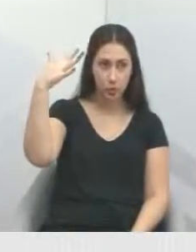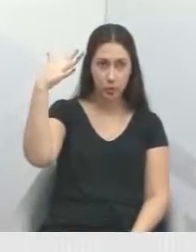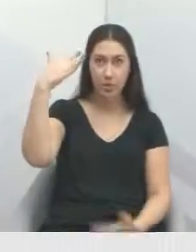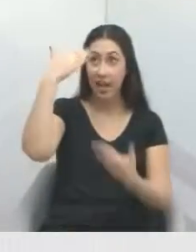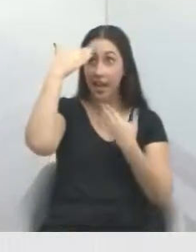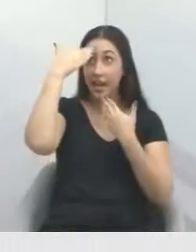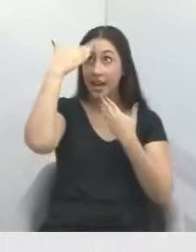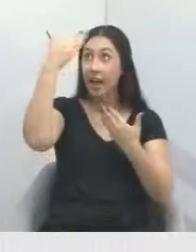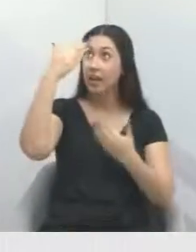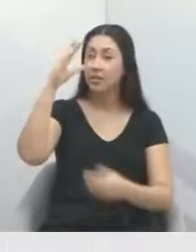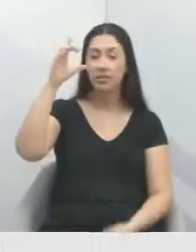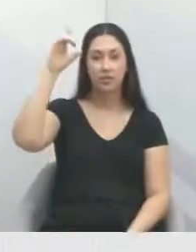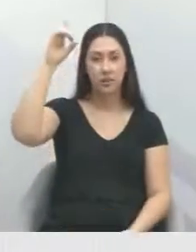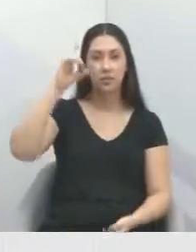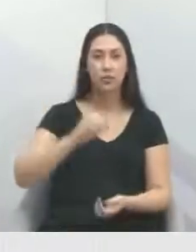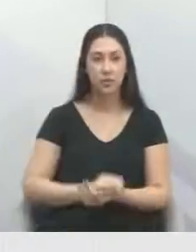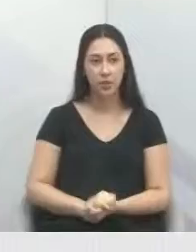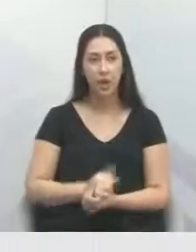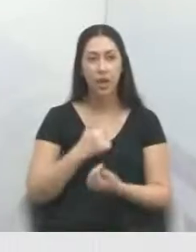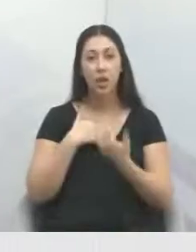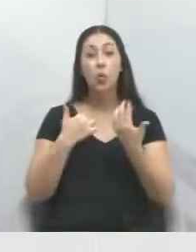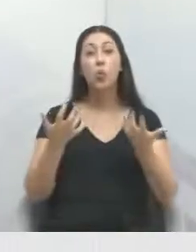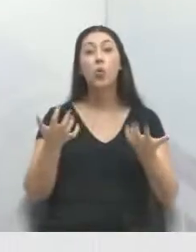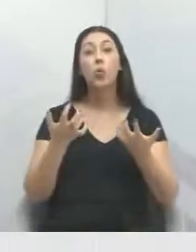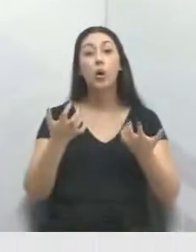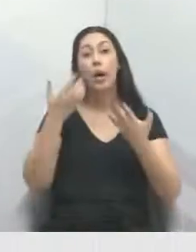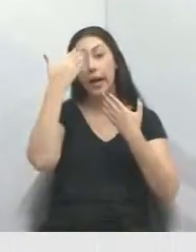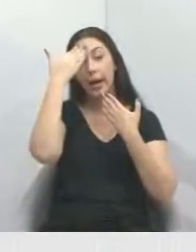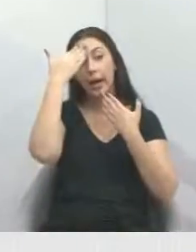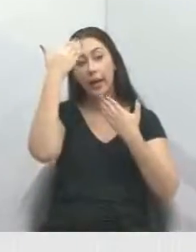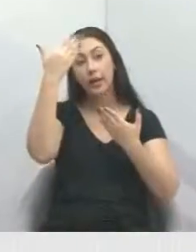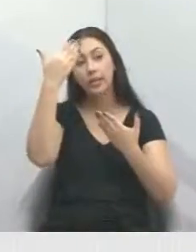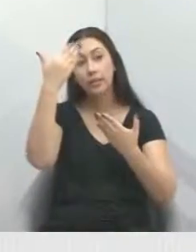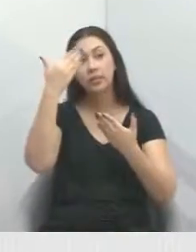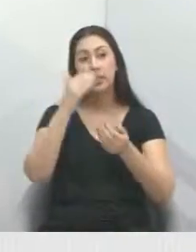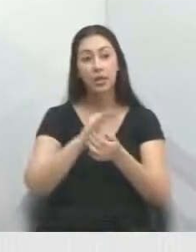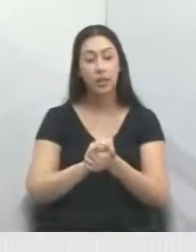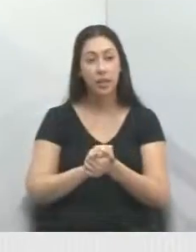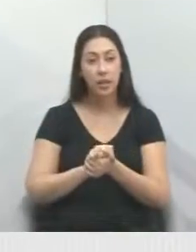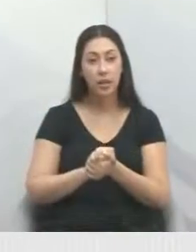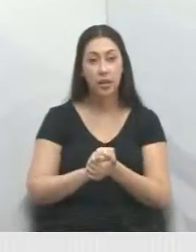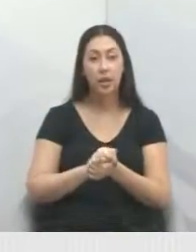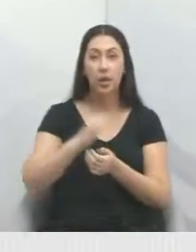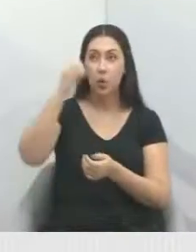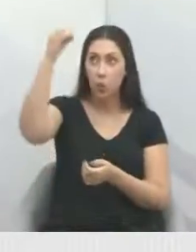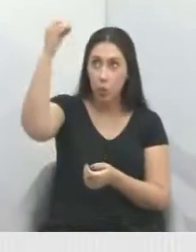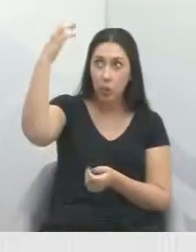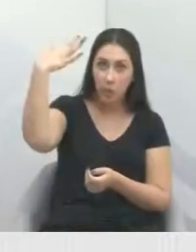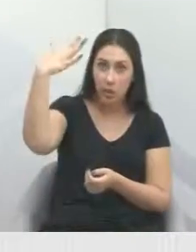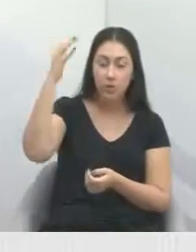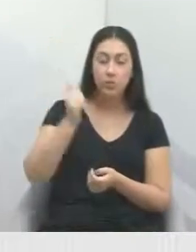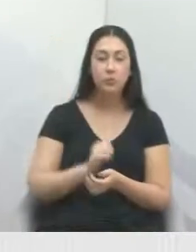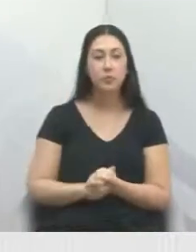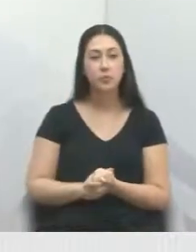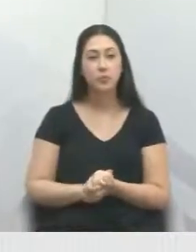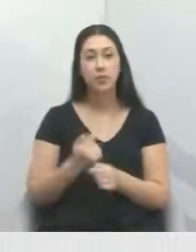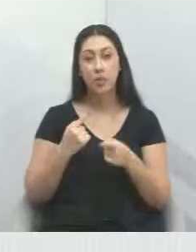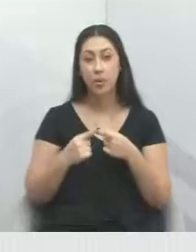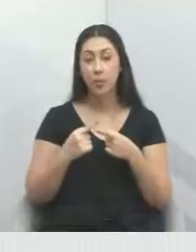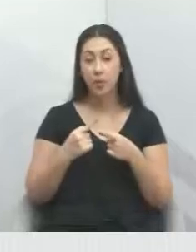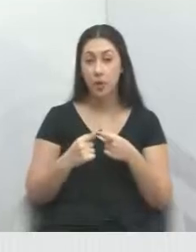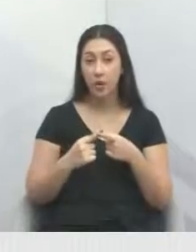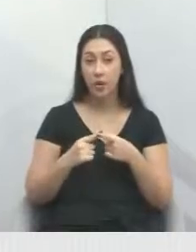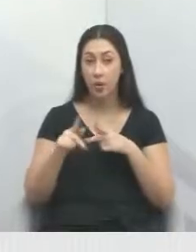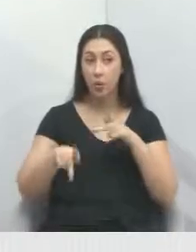graças a Deus, quero agradecer o FUAD de colocar essa iluminação aqui, porque o